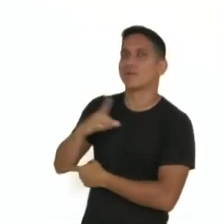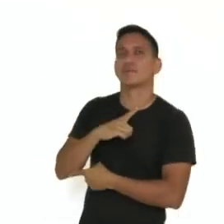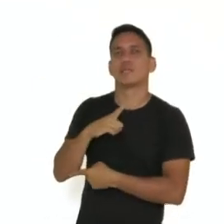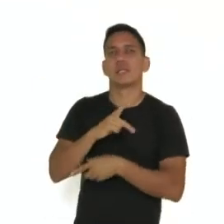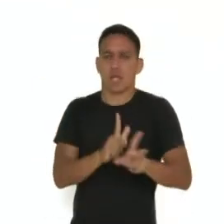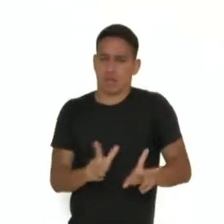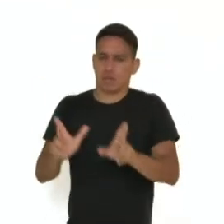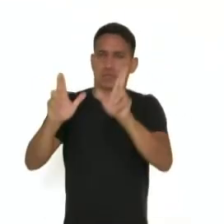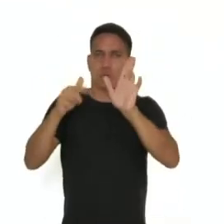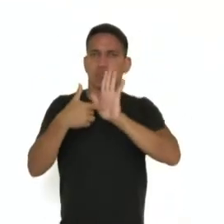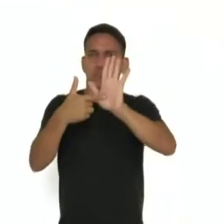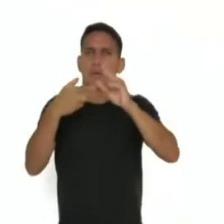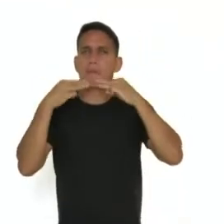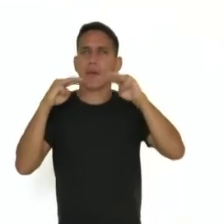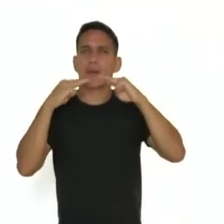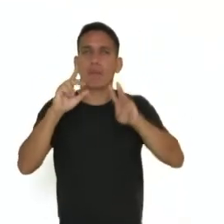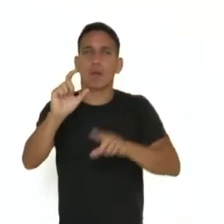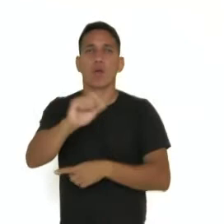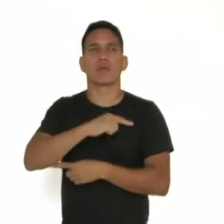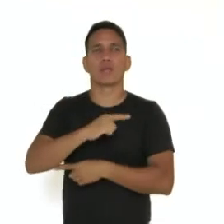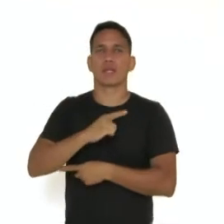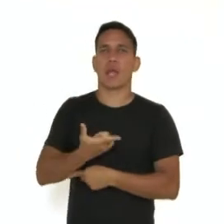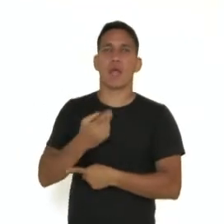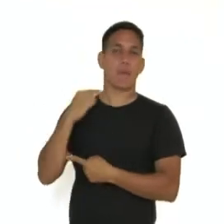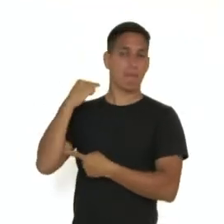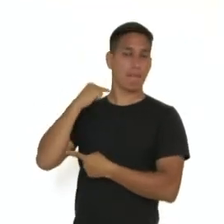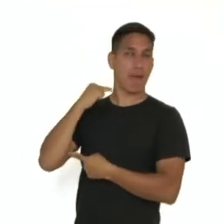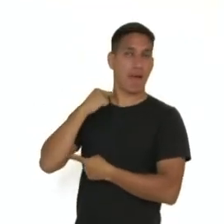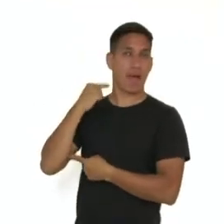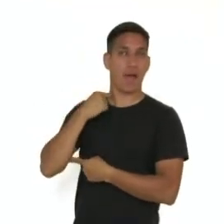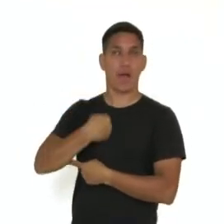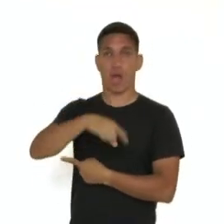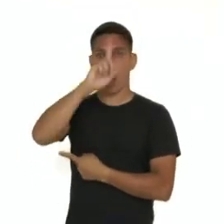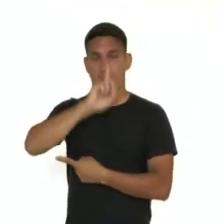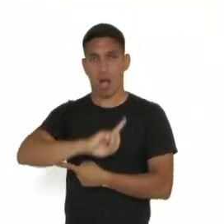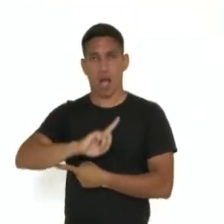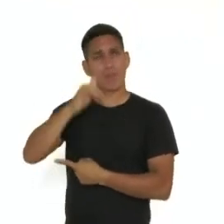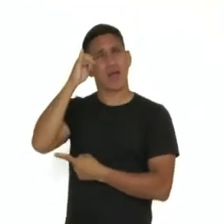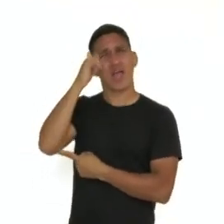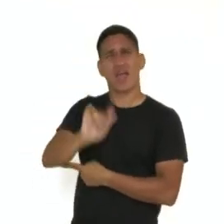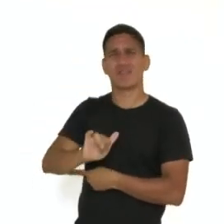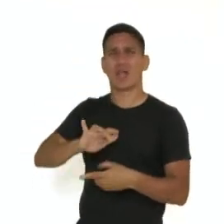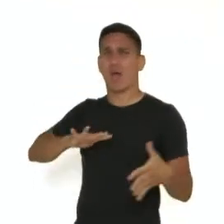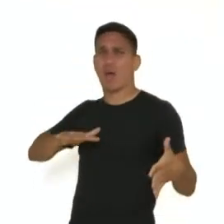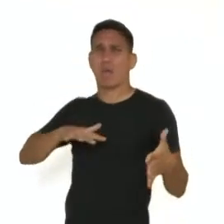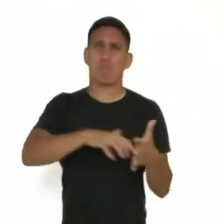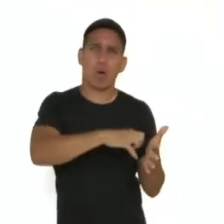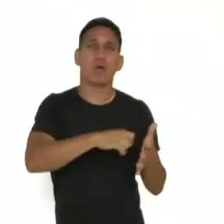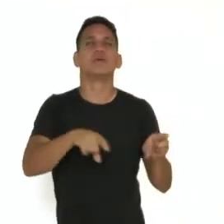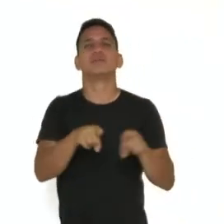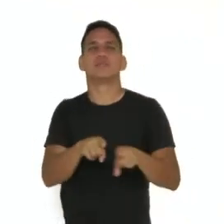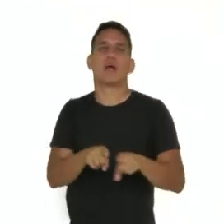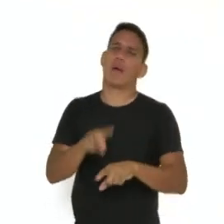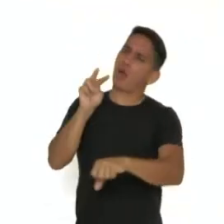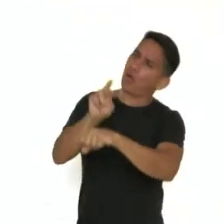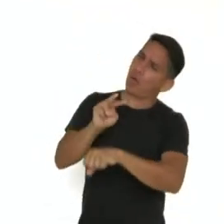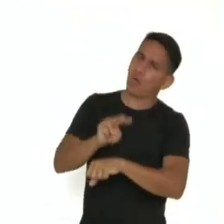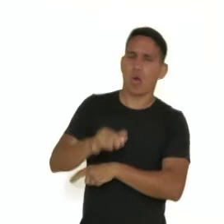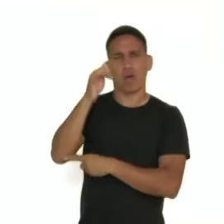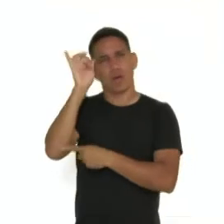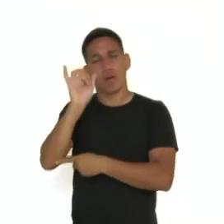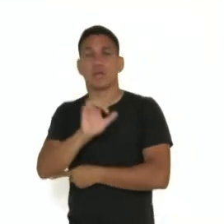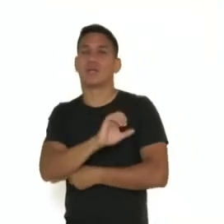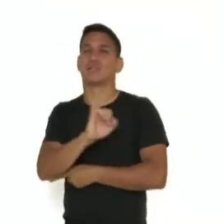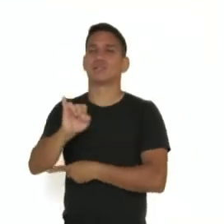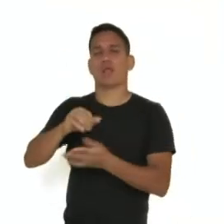peça publicitária do maio amarelo, né? Então, a prevenção acidente de trânsito e falando, a educação é a melhor direção, uma decisão errada pode ser